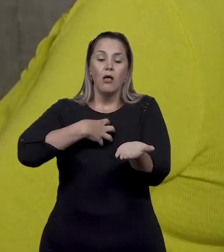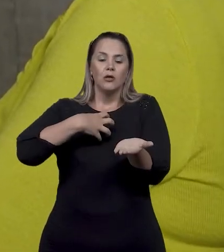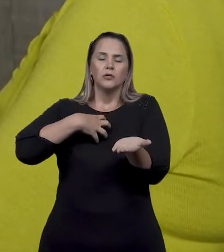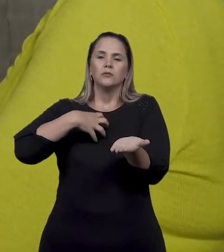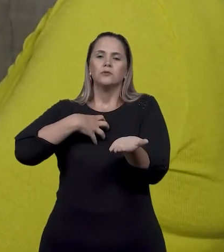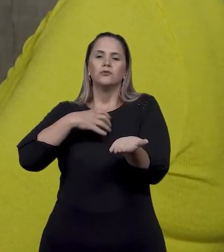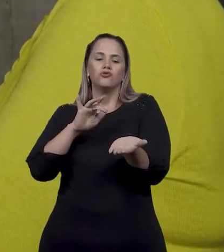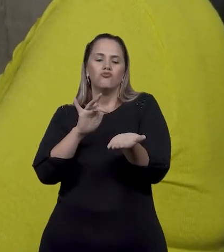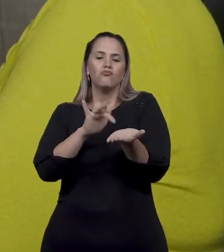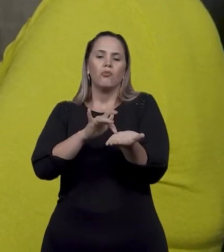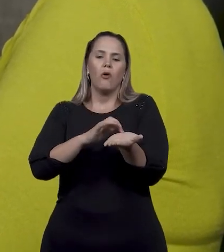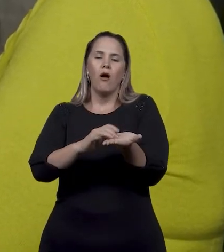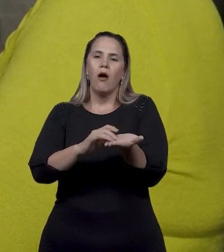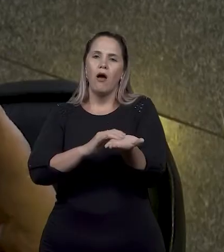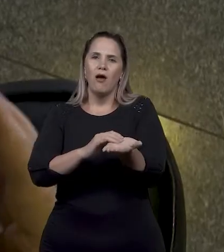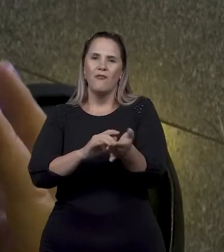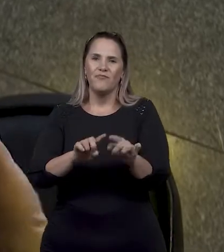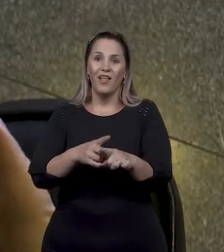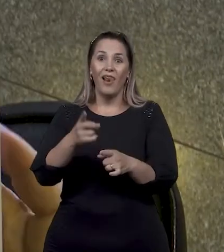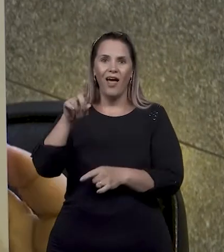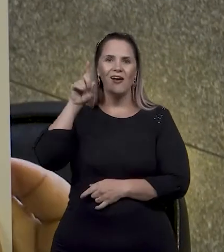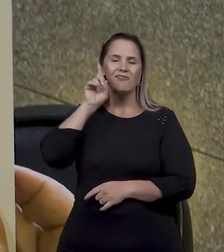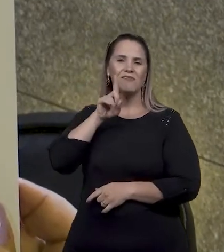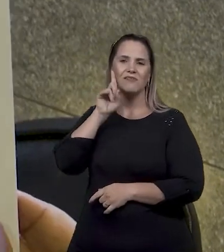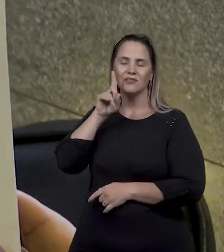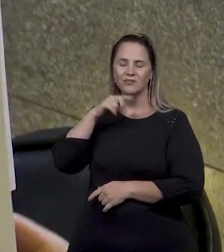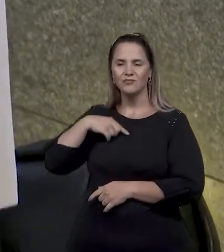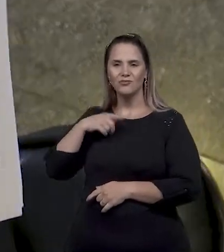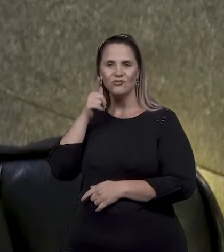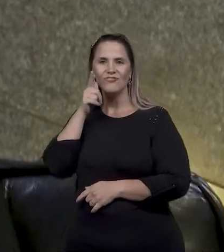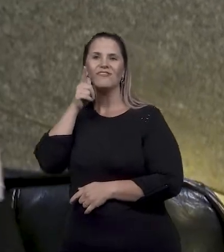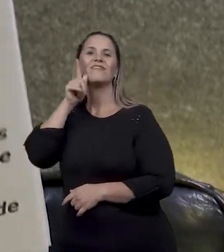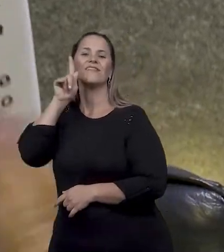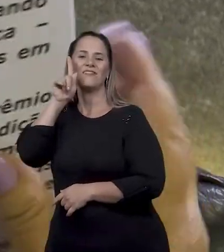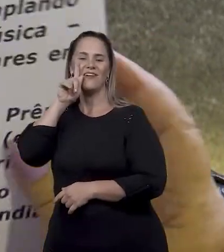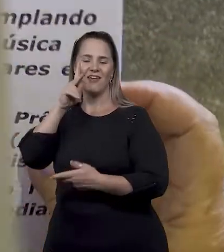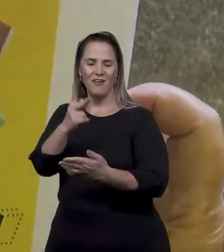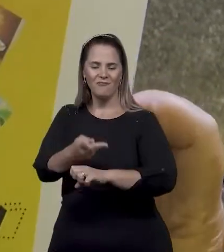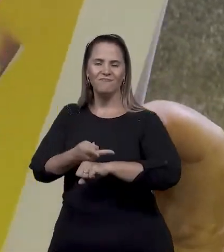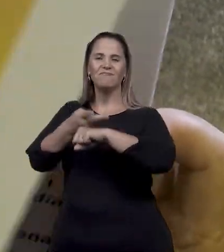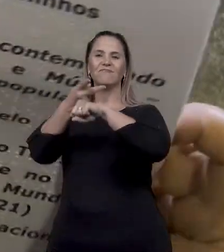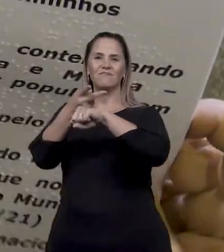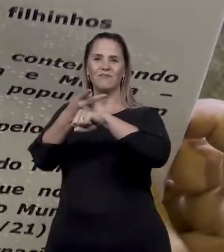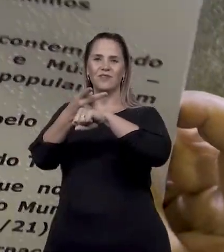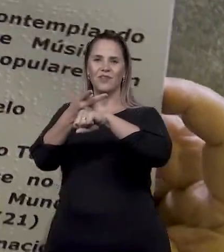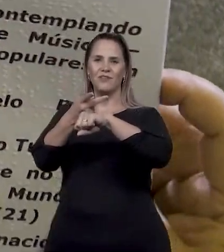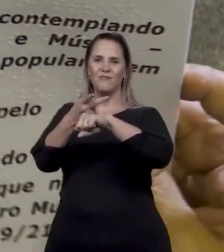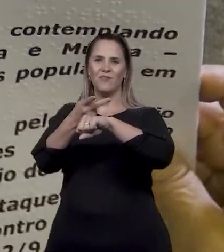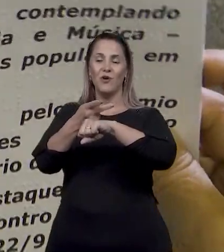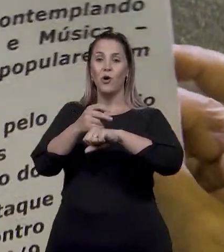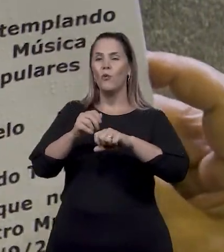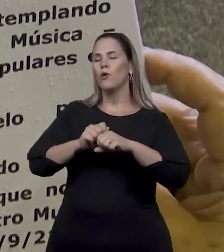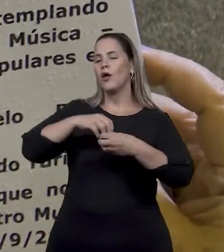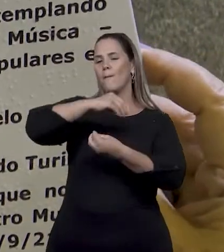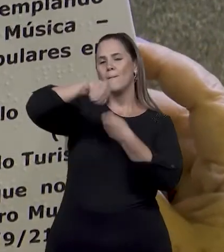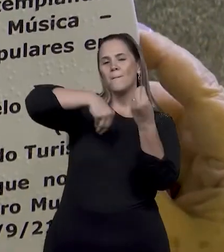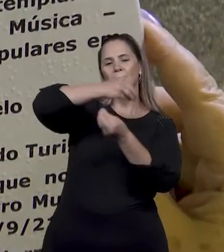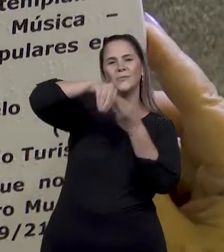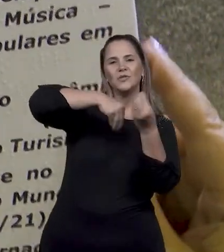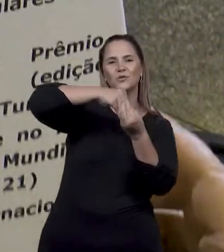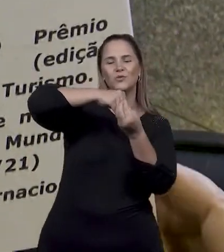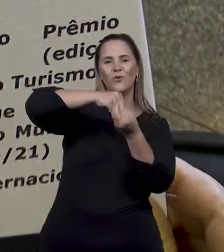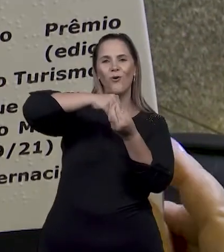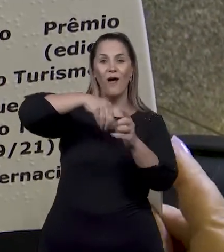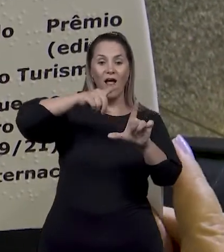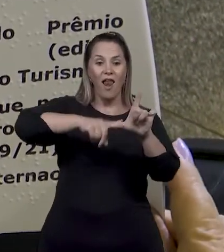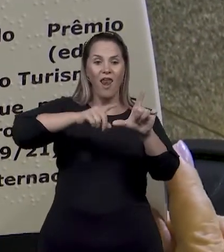Eu concorri num prêmio em Nova York e só ganhadora mundial. Votaram, ele está em braile com letra